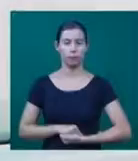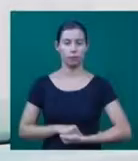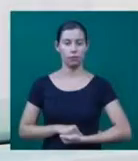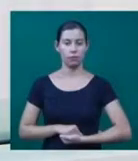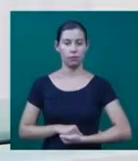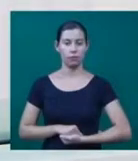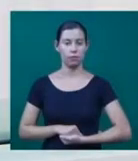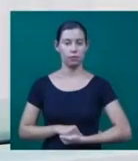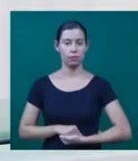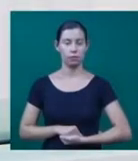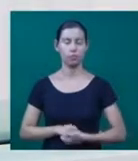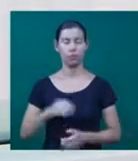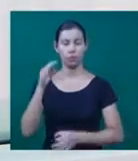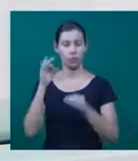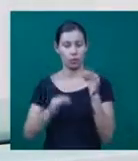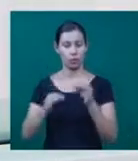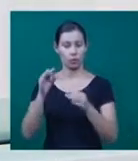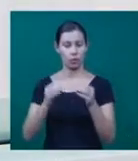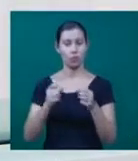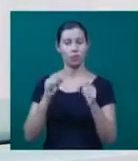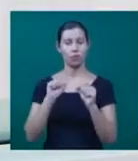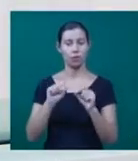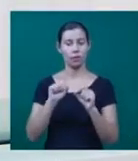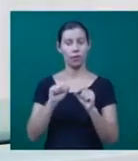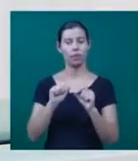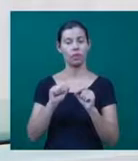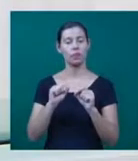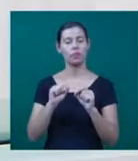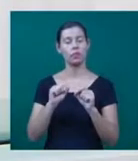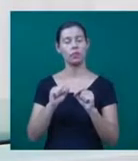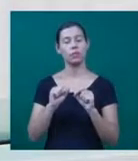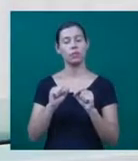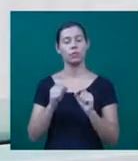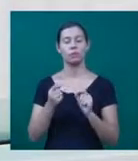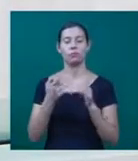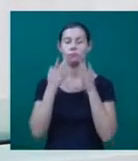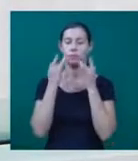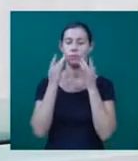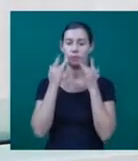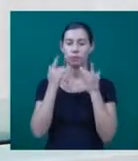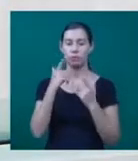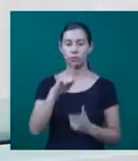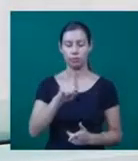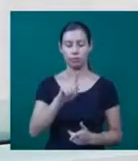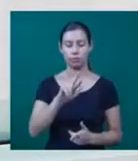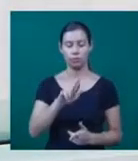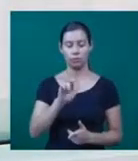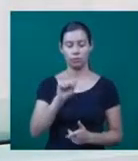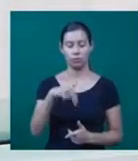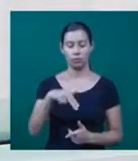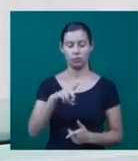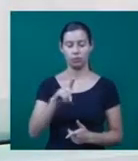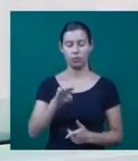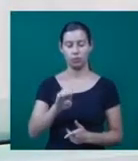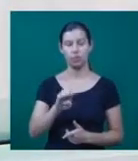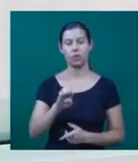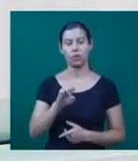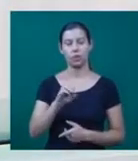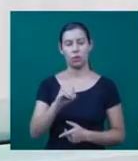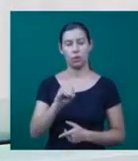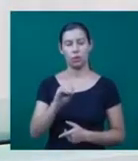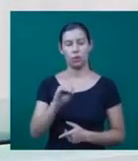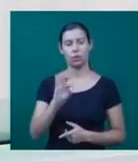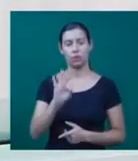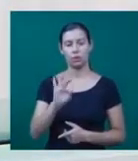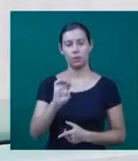A Justiça determinou a restauração do Teatro Grande Otelo em Uberlândia. O projeto está em fase de licitação. Para os artistas da